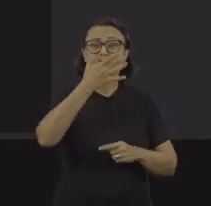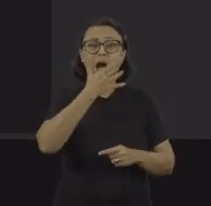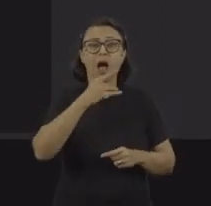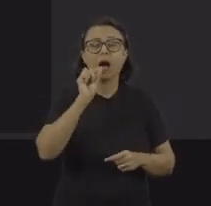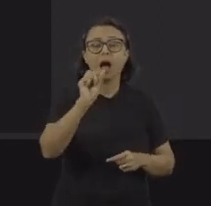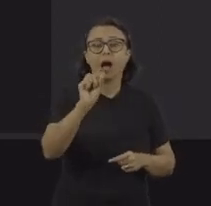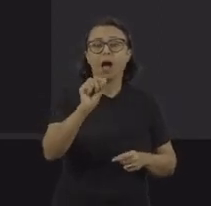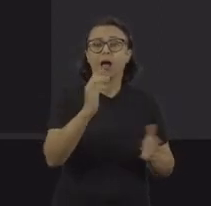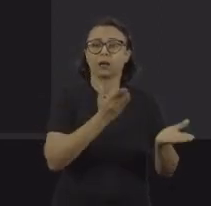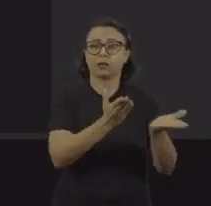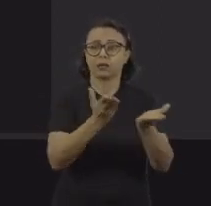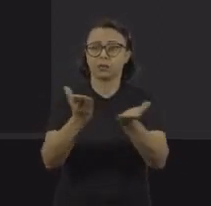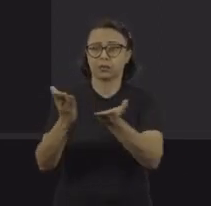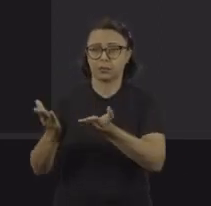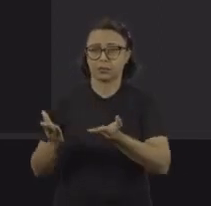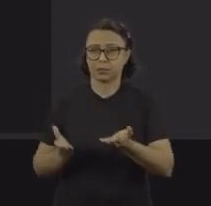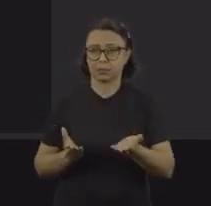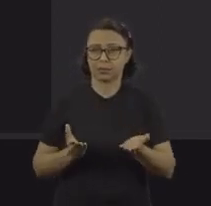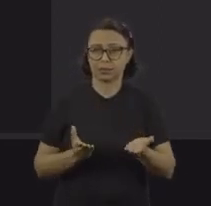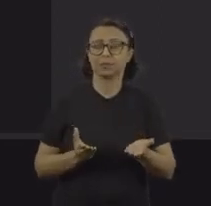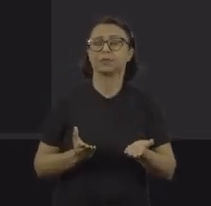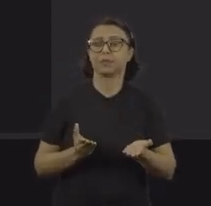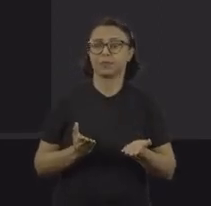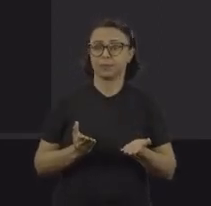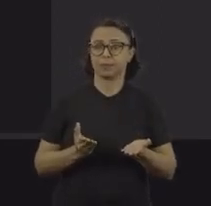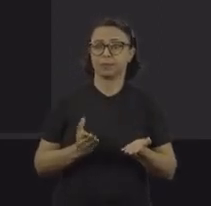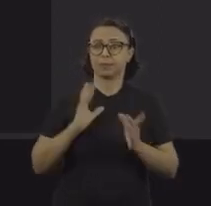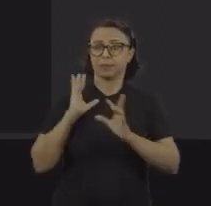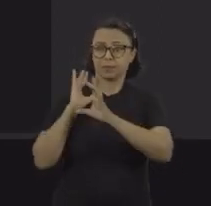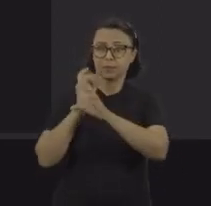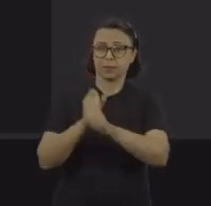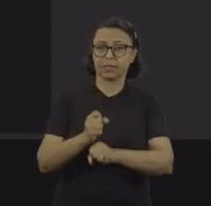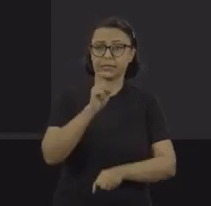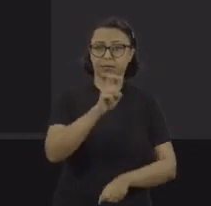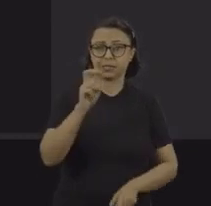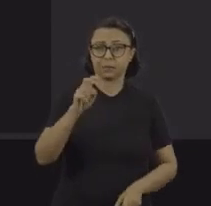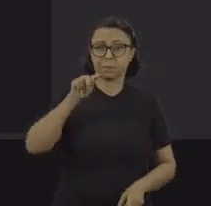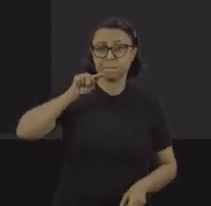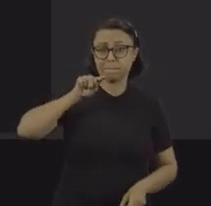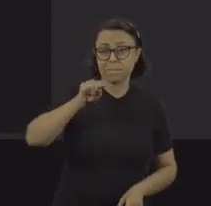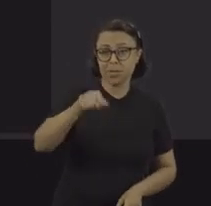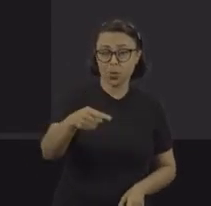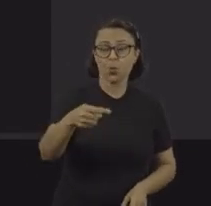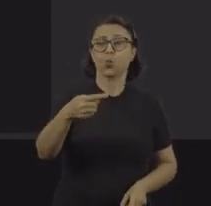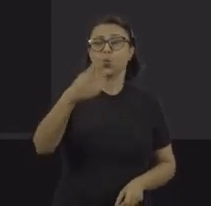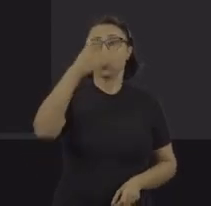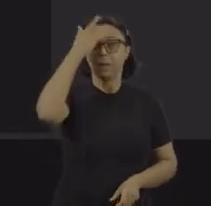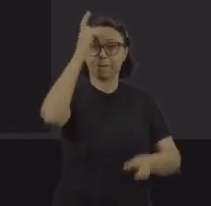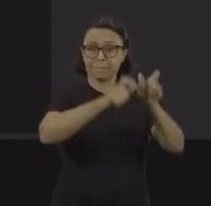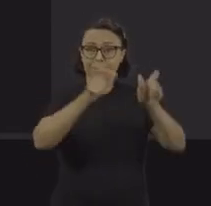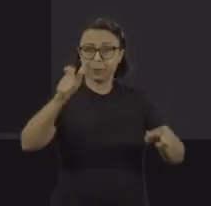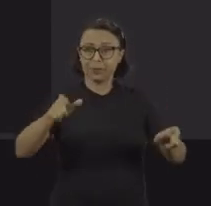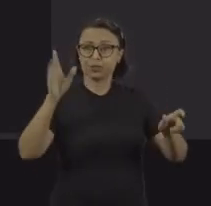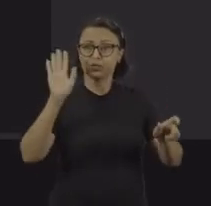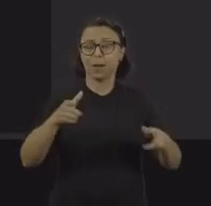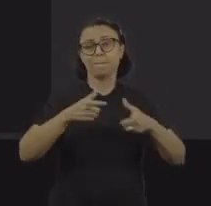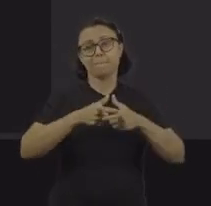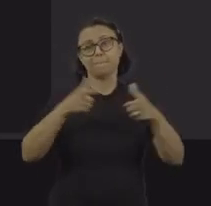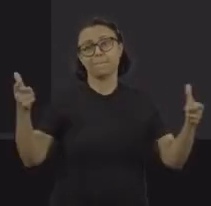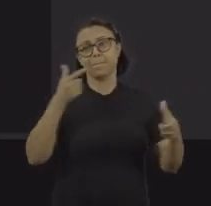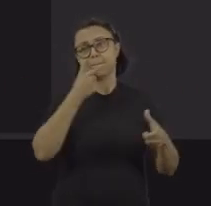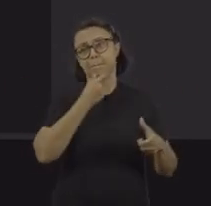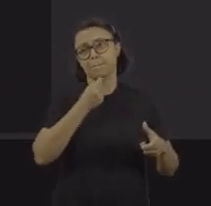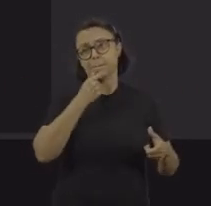público a ser atendido, né? Na série histórica, a gente entende desses 55 mil trabalhadores que a maior parte é homem,